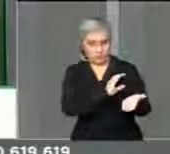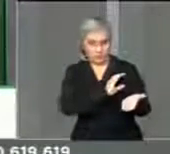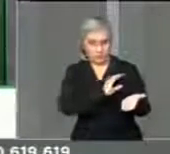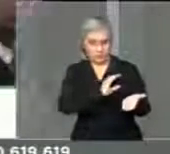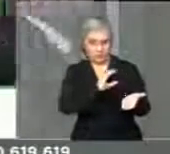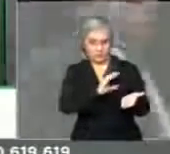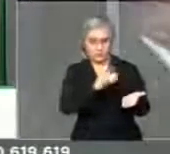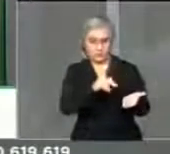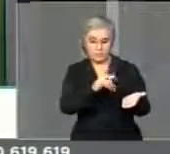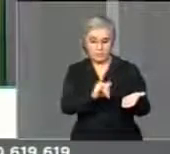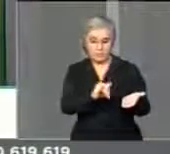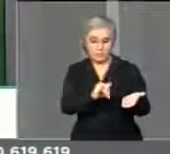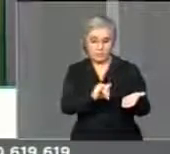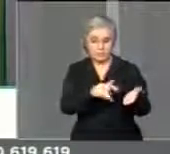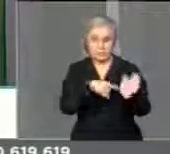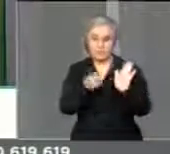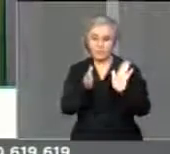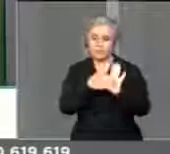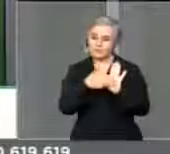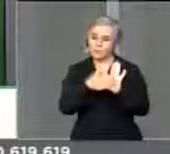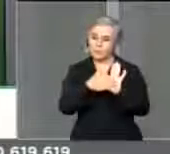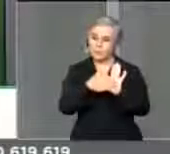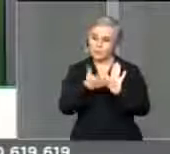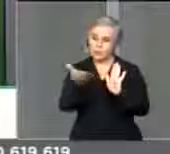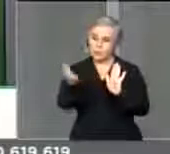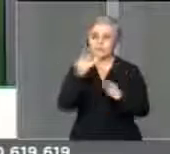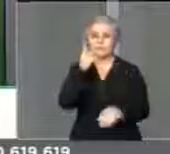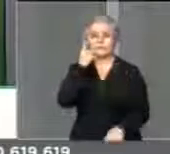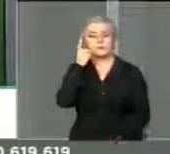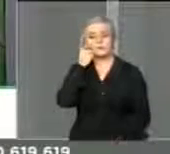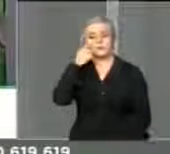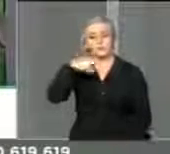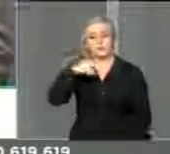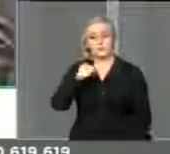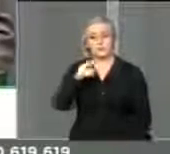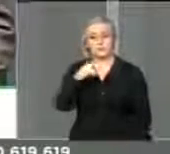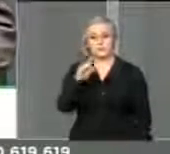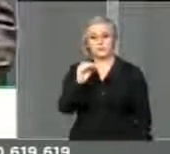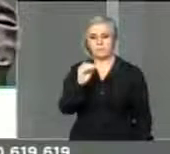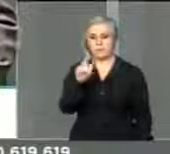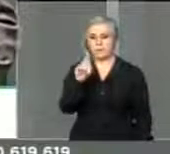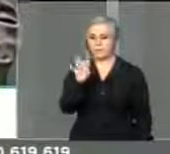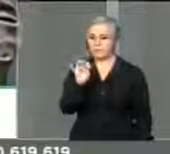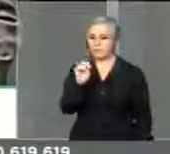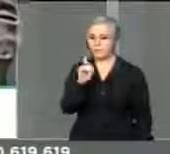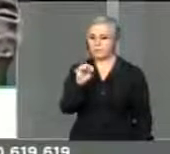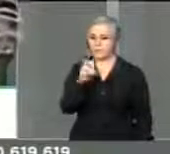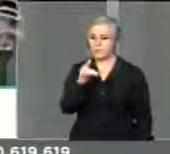que foi proposta pelo deputado Marco Feliciano.